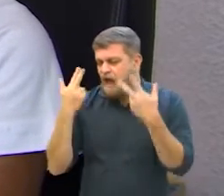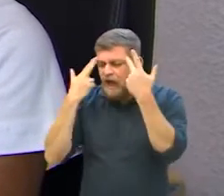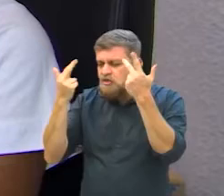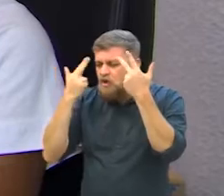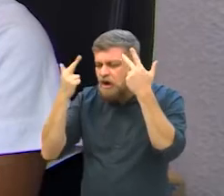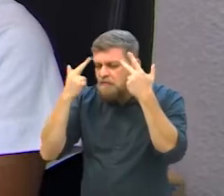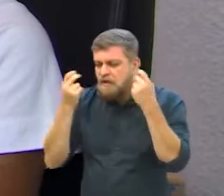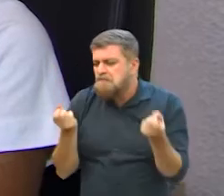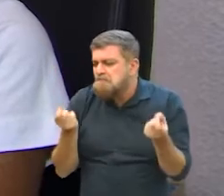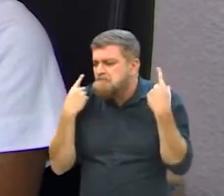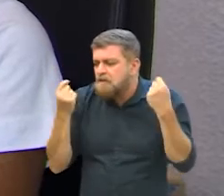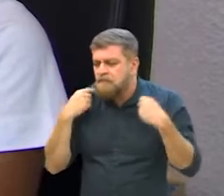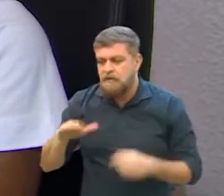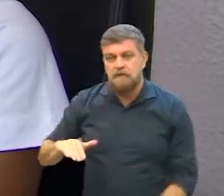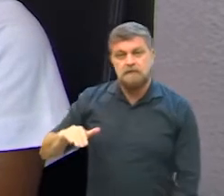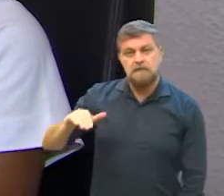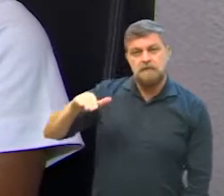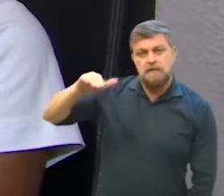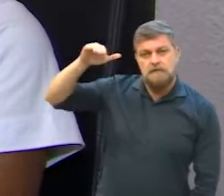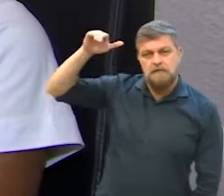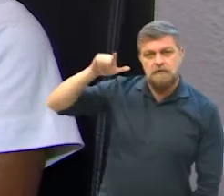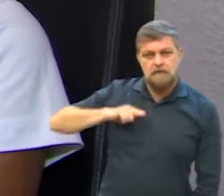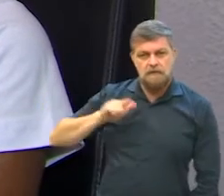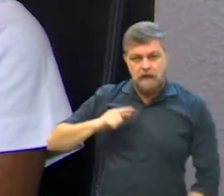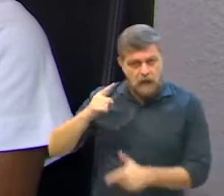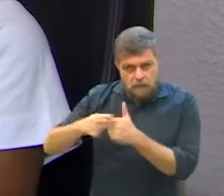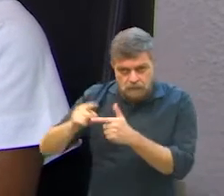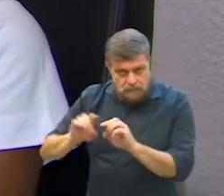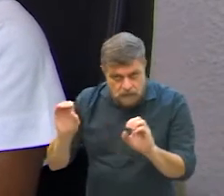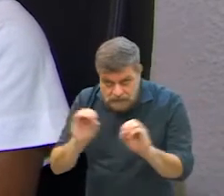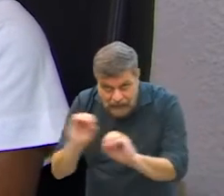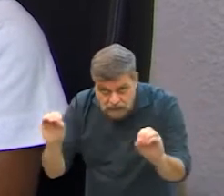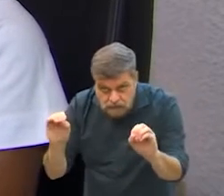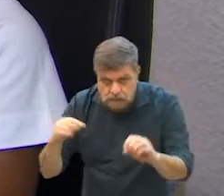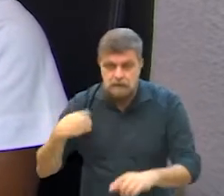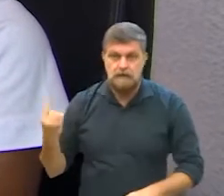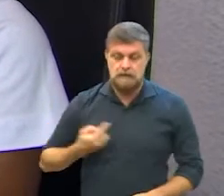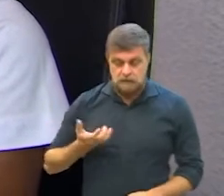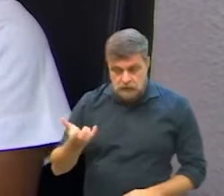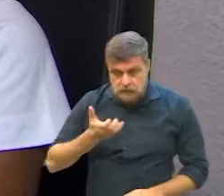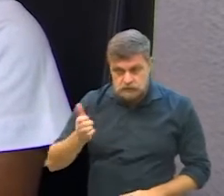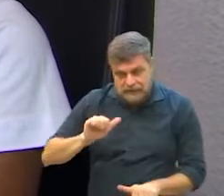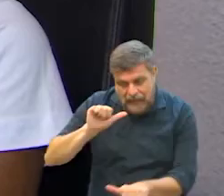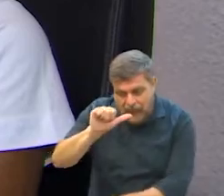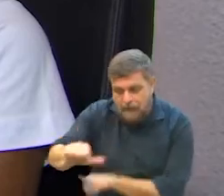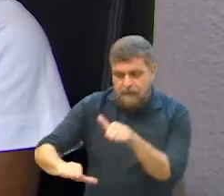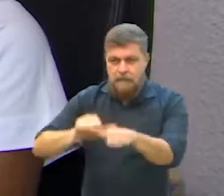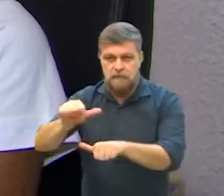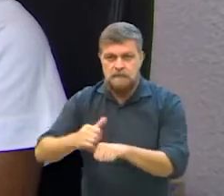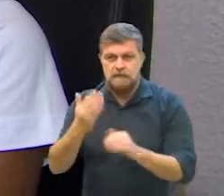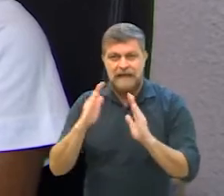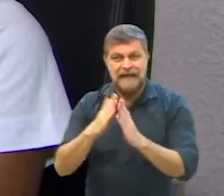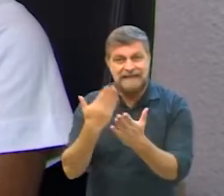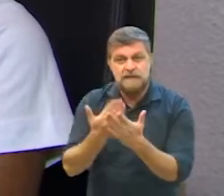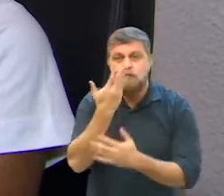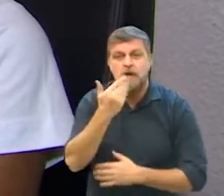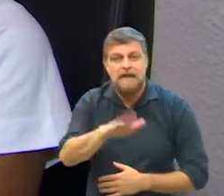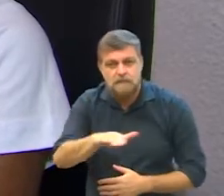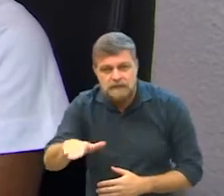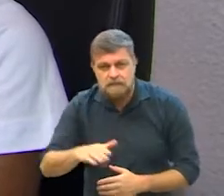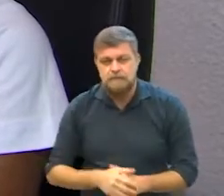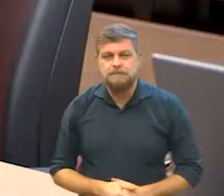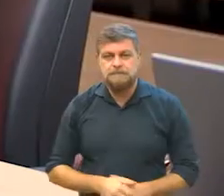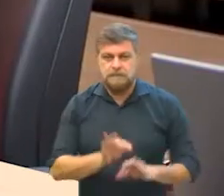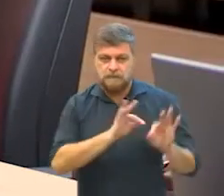isso pode ser naturalizado. E aí, quando chega na vida adulta, isso não é visto como um problema. Então, é esse tipo de coisa que a gente quer mudar já nas